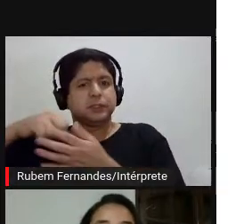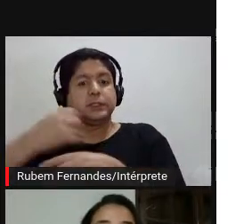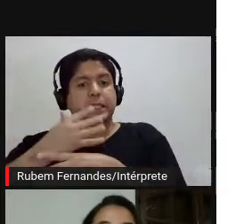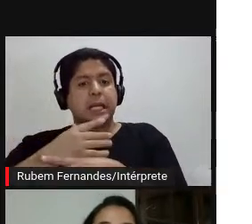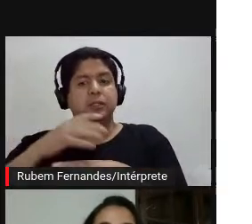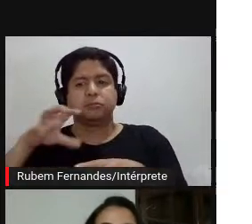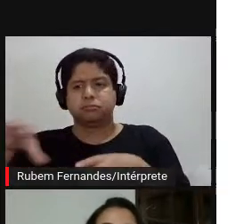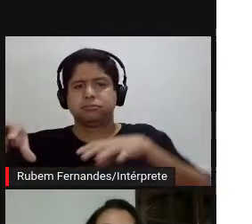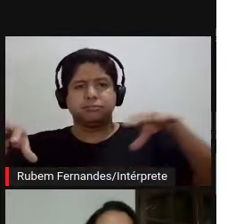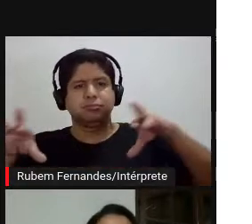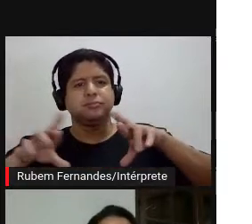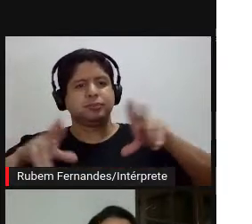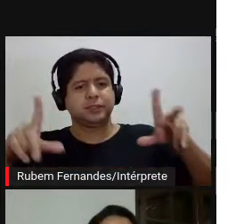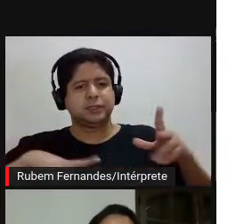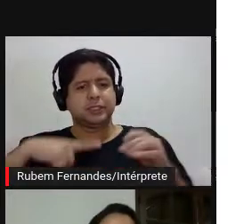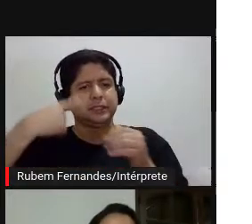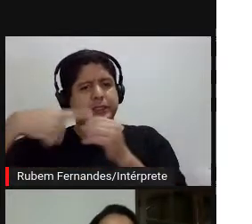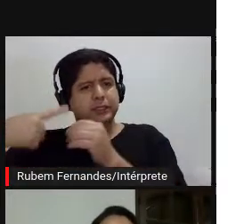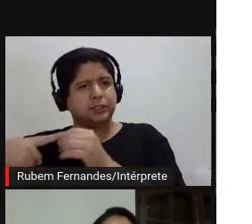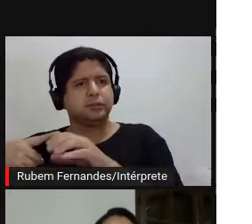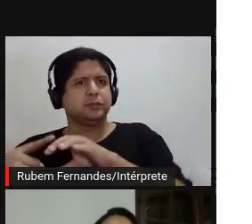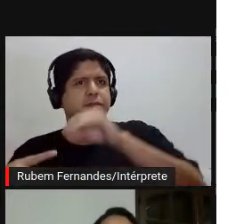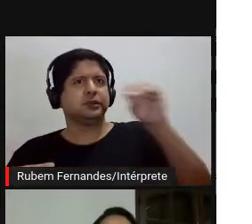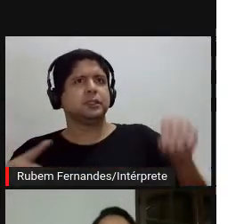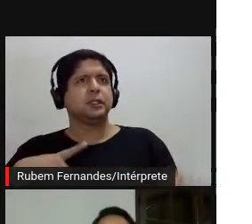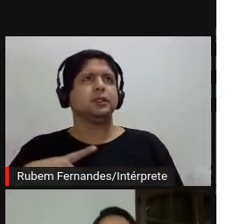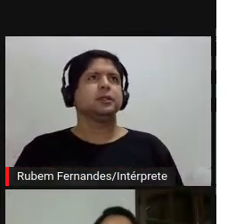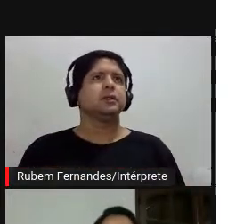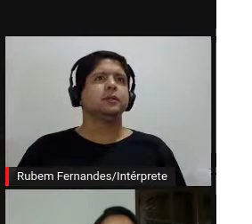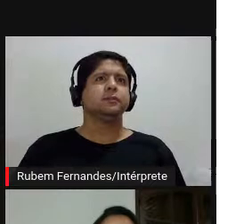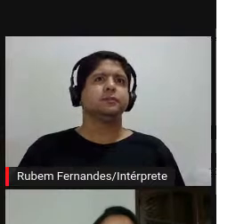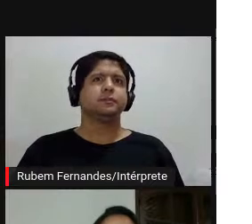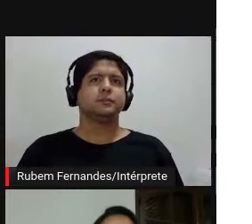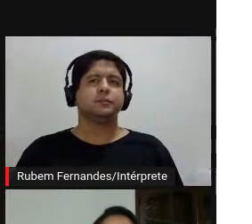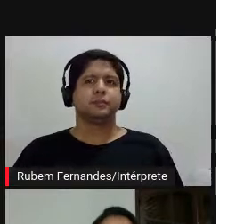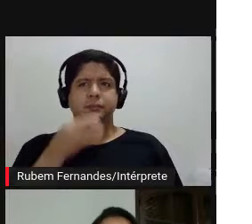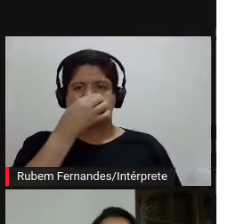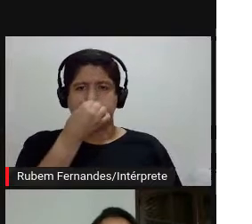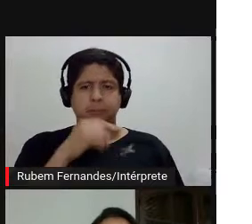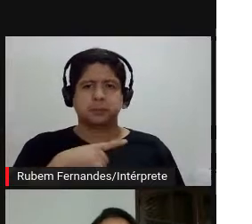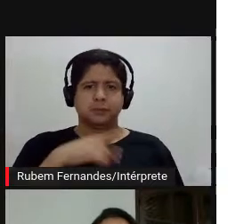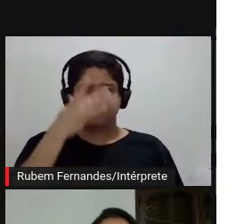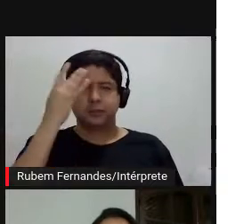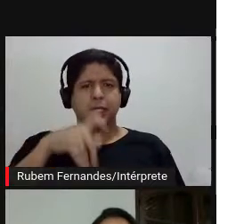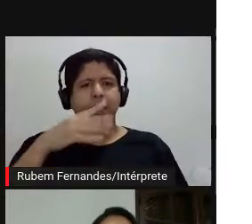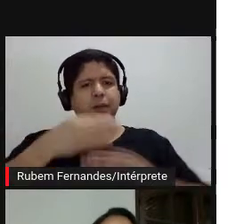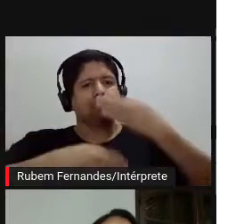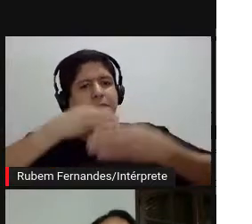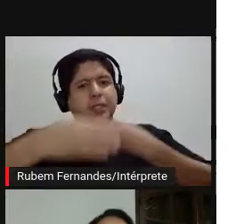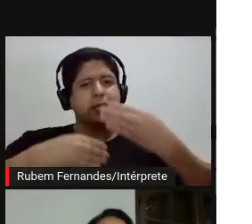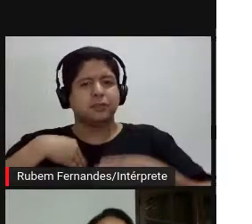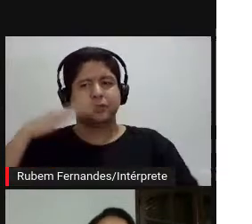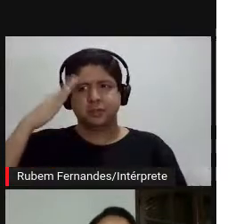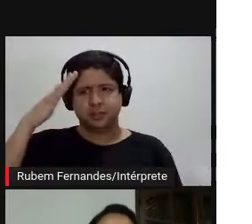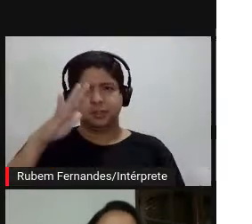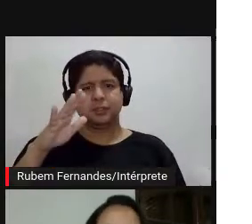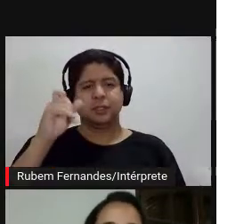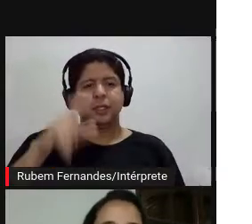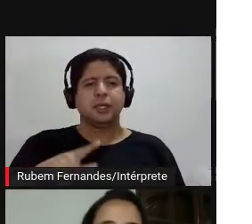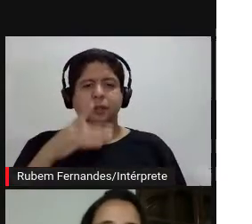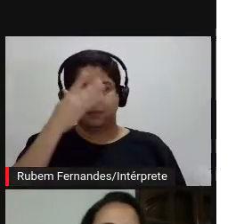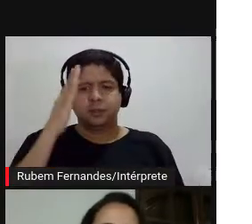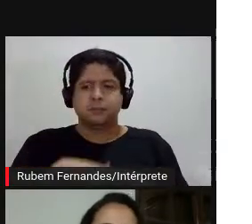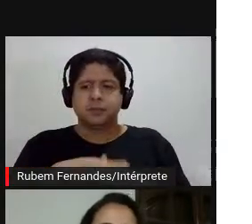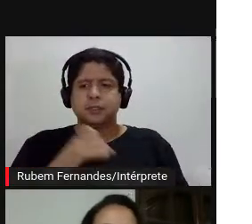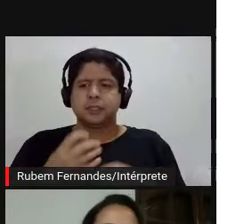então eu passo a me interessar muito mais por entender a curadoria como um processo do que a curadoria enquanto um